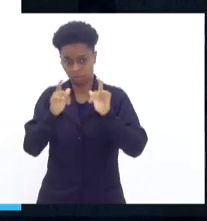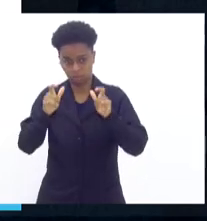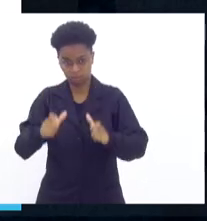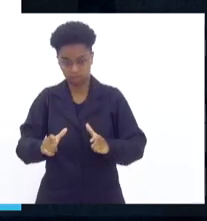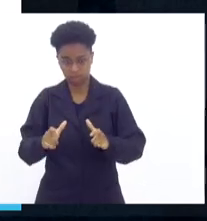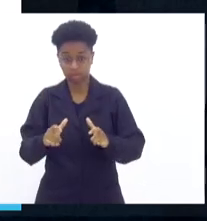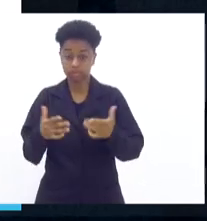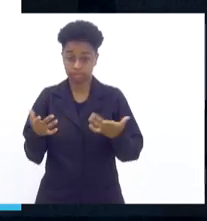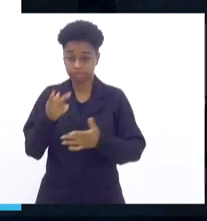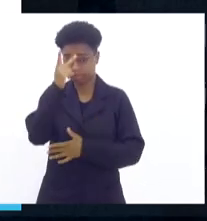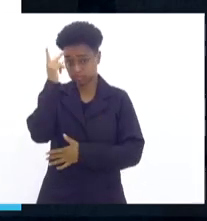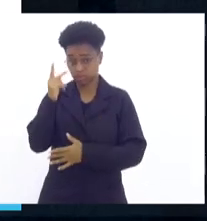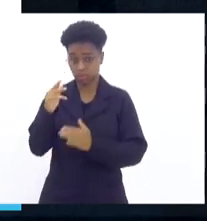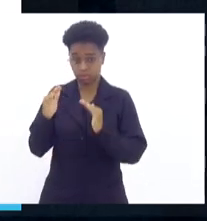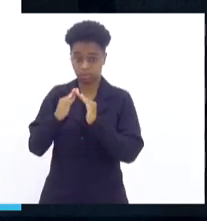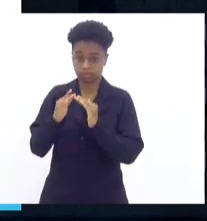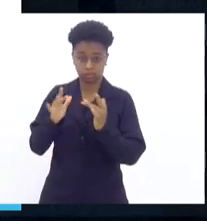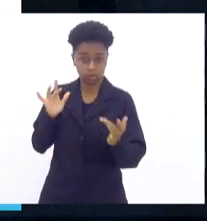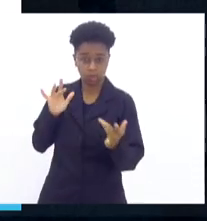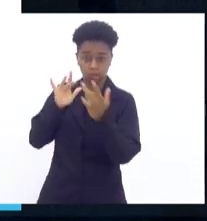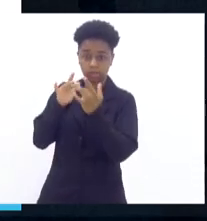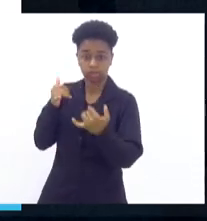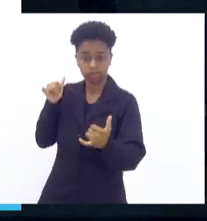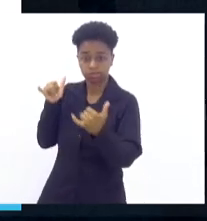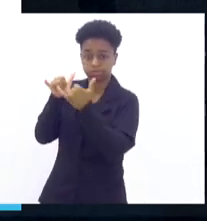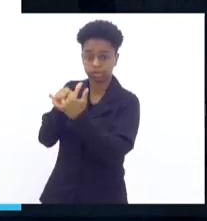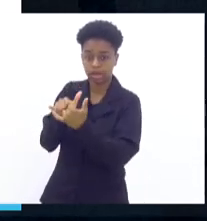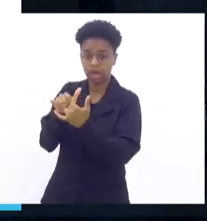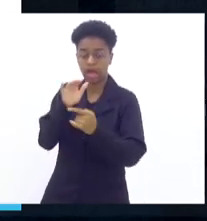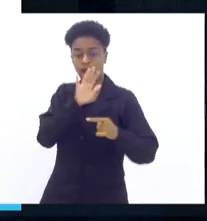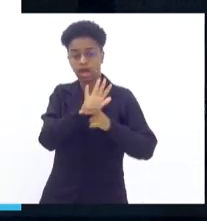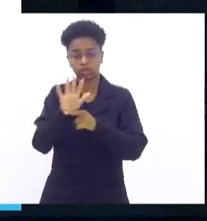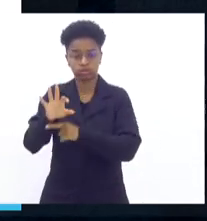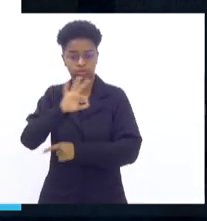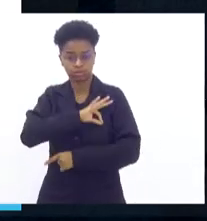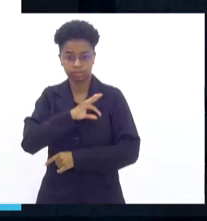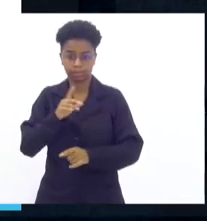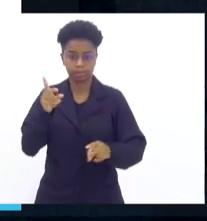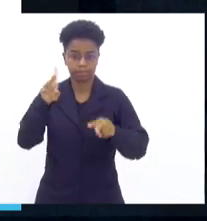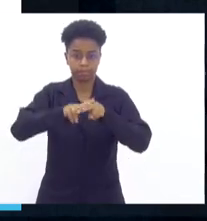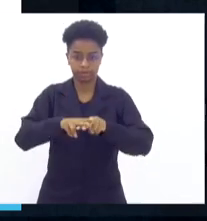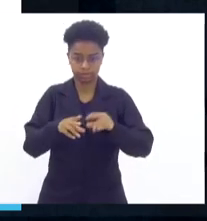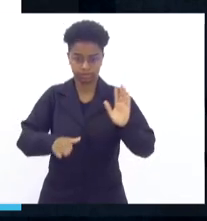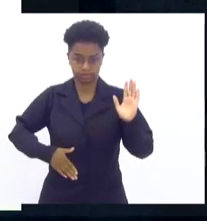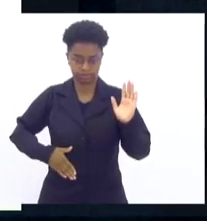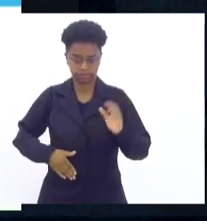fazem o contato diretamente e ajudam esse policial a fazer a prisão dos elementos.